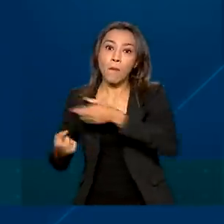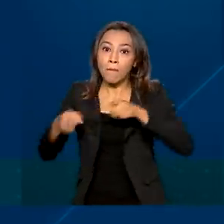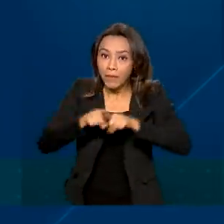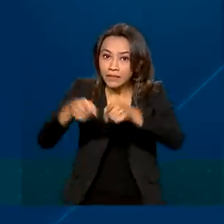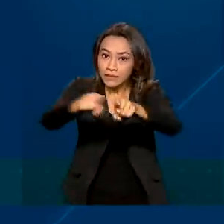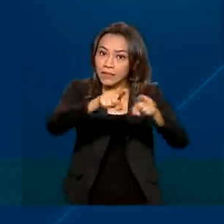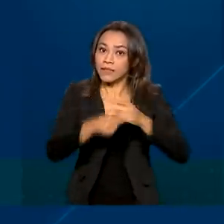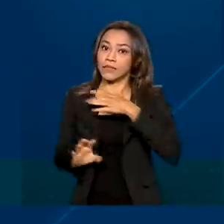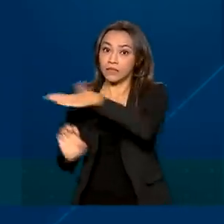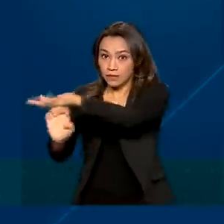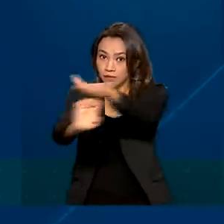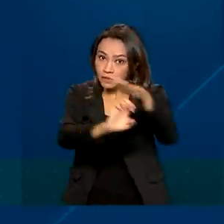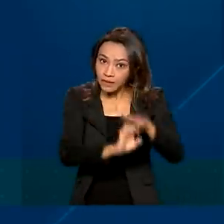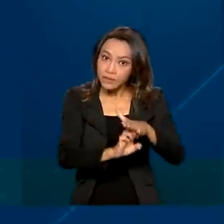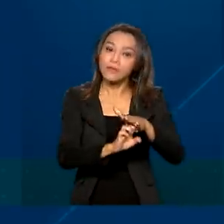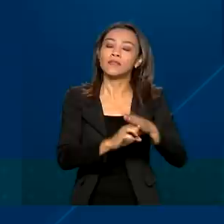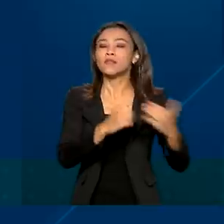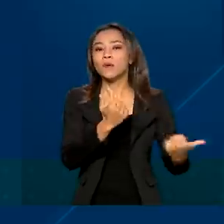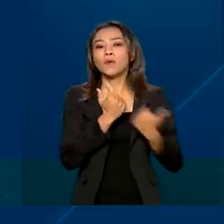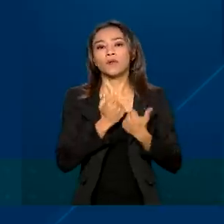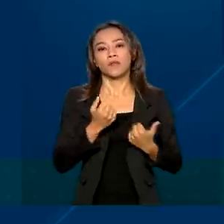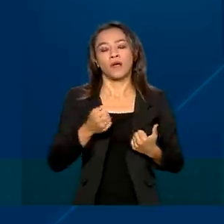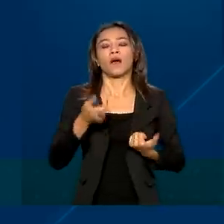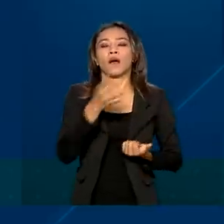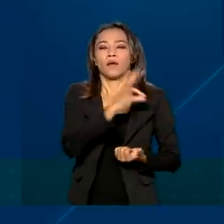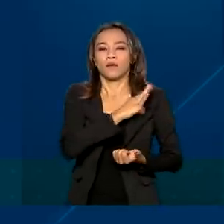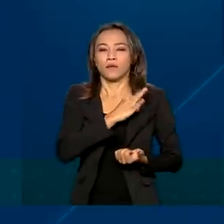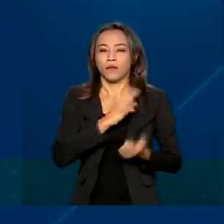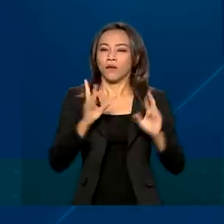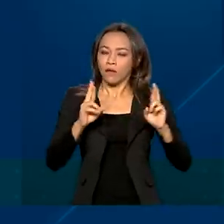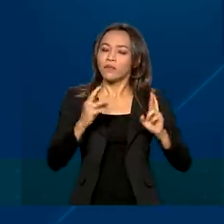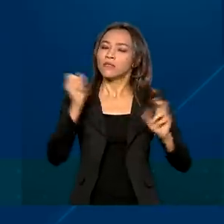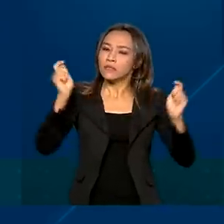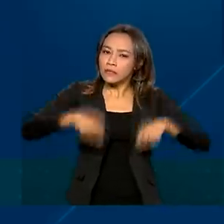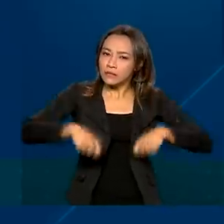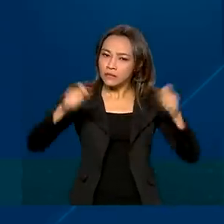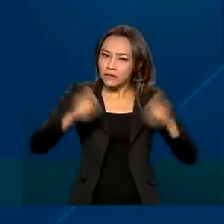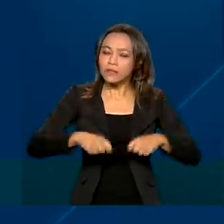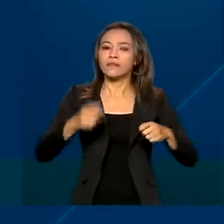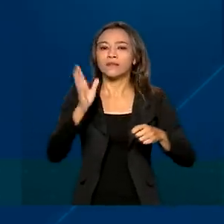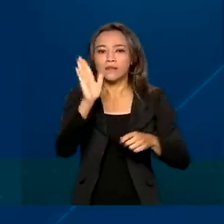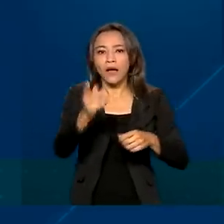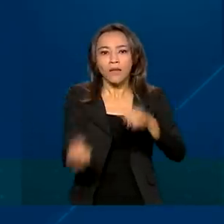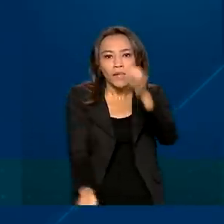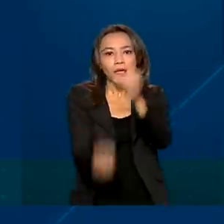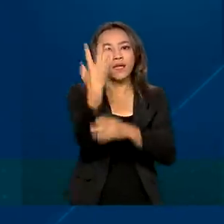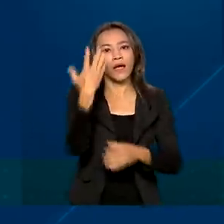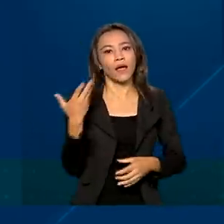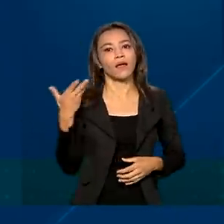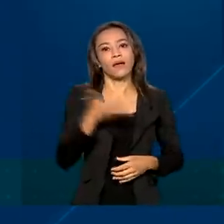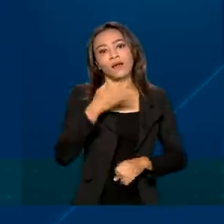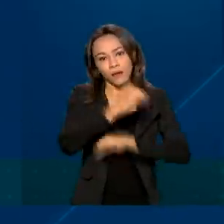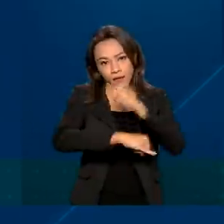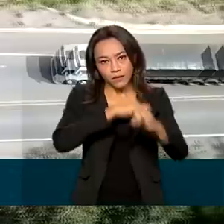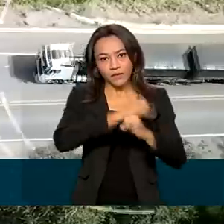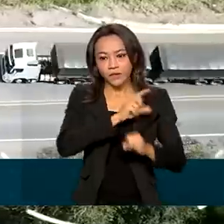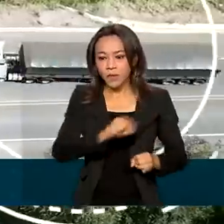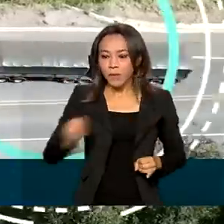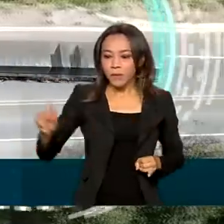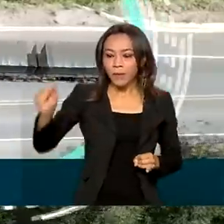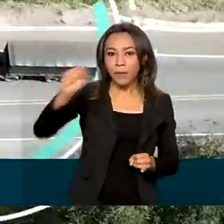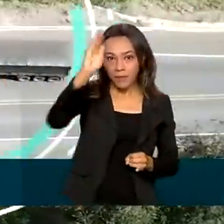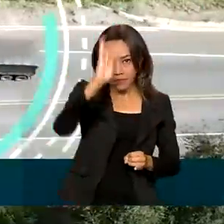Polícia Rodoviária Federal, eu acho que a gente tem tudo para implementar, sim, esse tipo de dispositivo nas nossas rodovias federais.